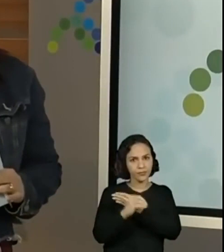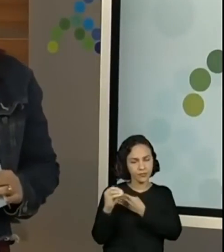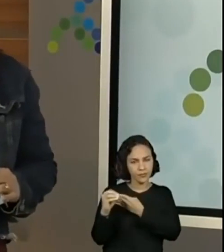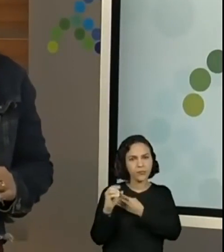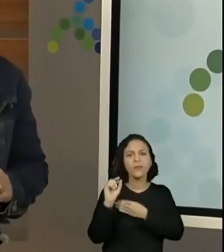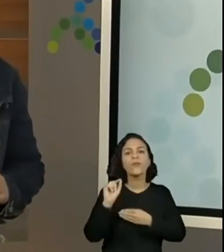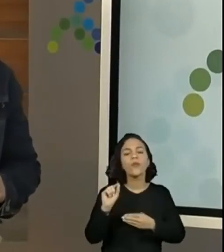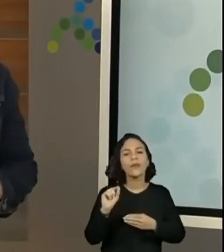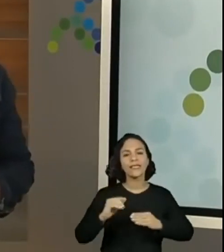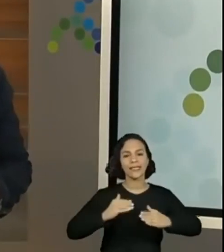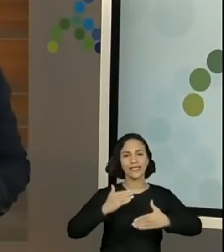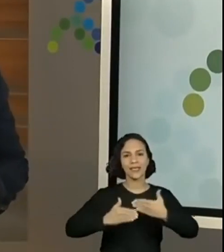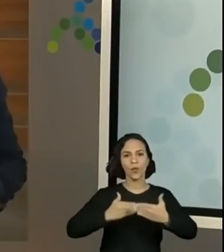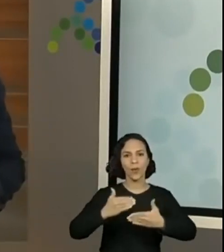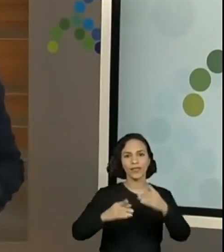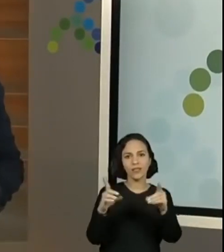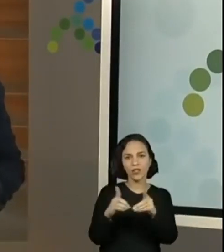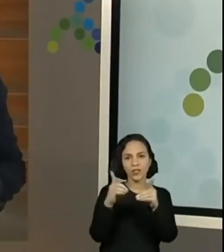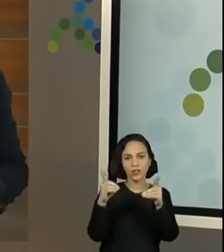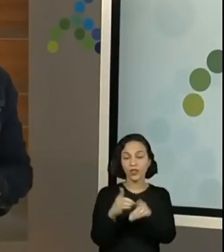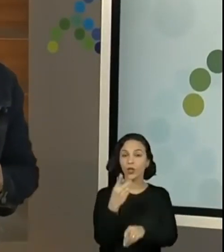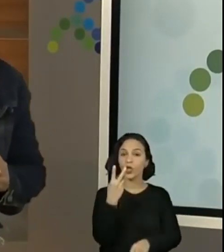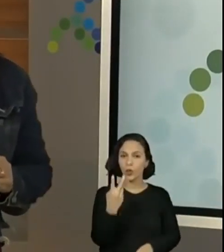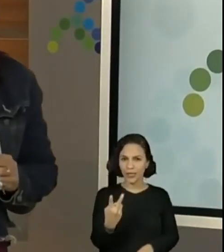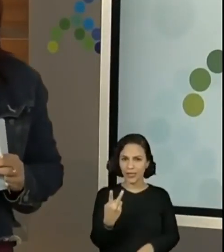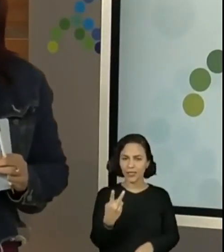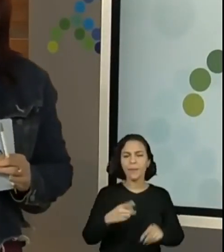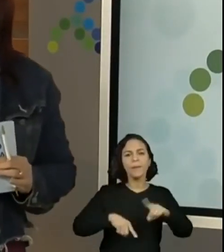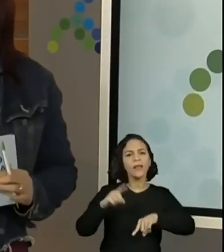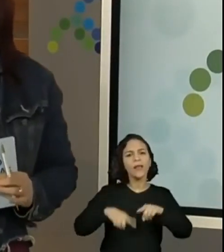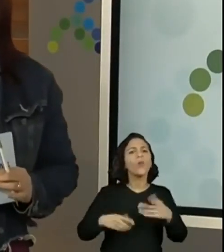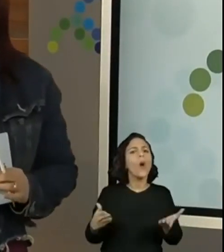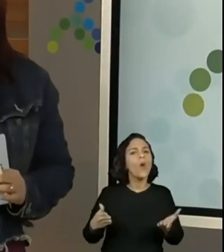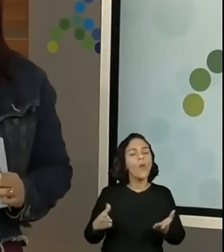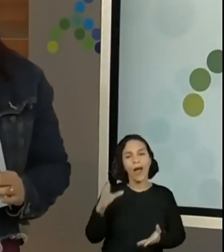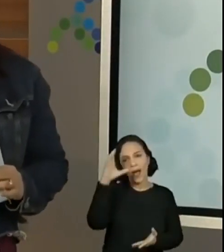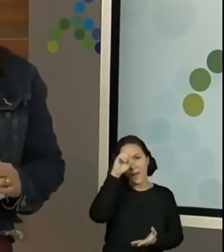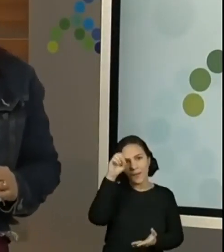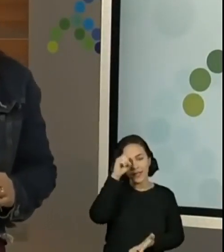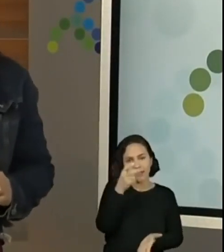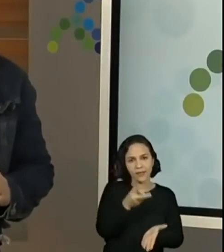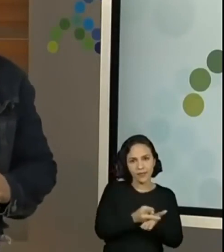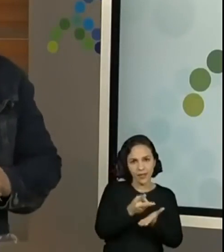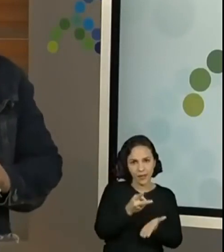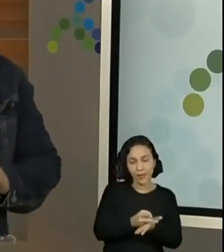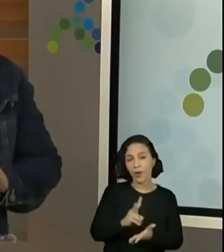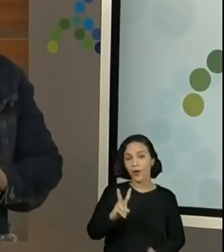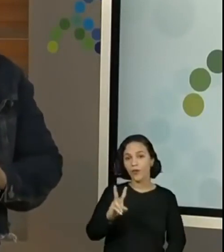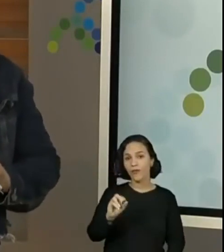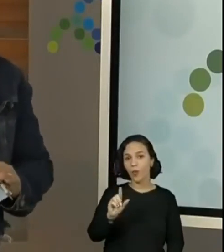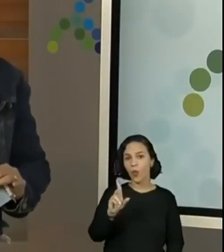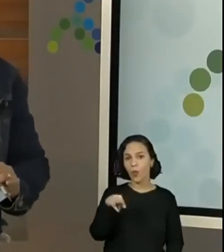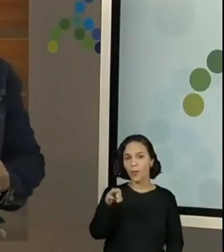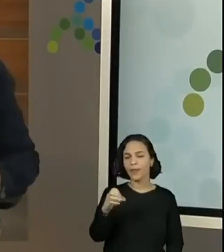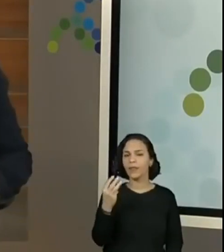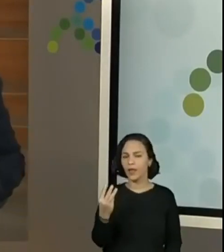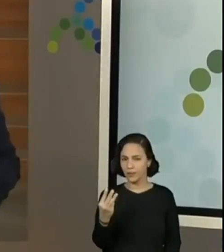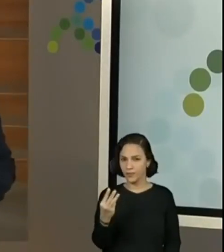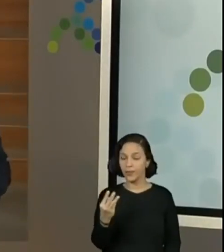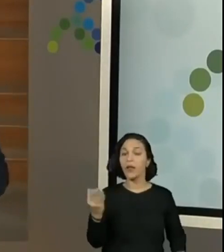desenvolvendo a sequência didática 2 do Aprender Sempre, volume 3, tá bom? Nessa semana, gente vai dar